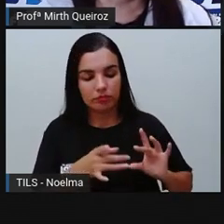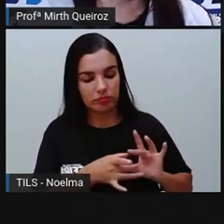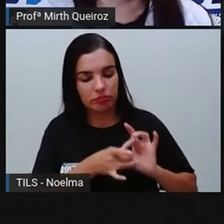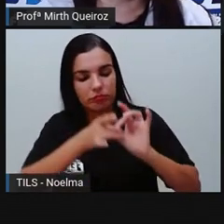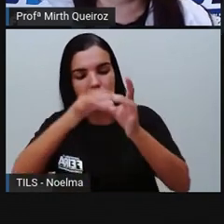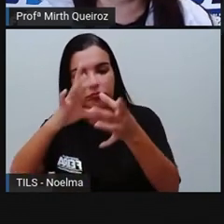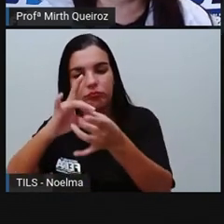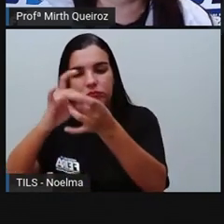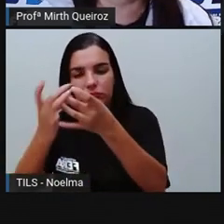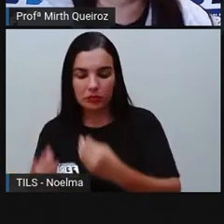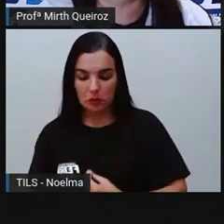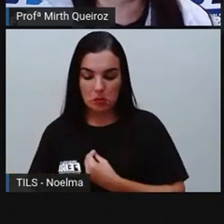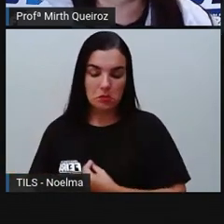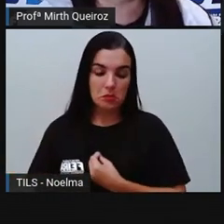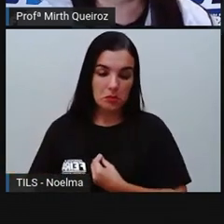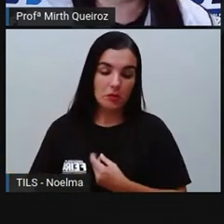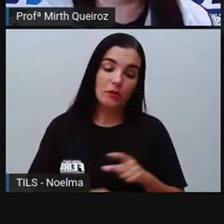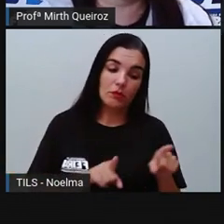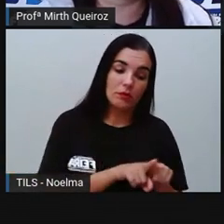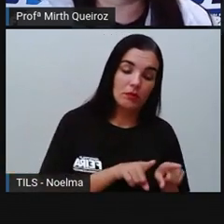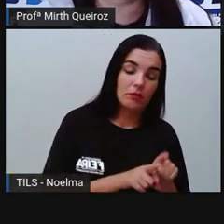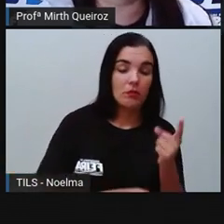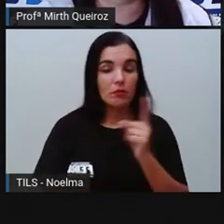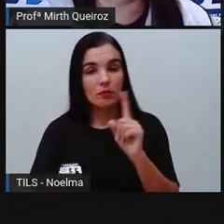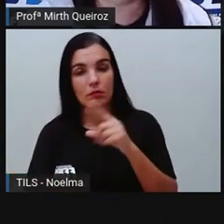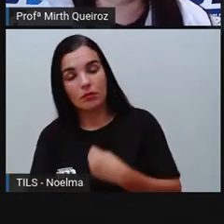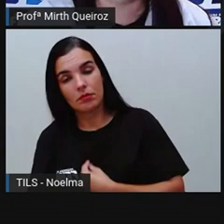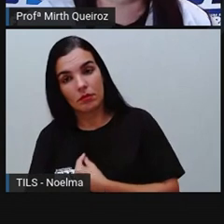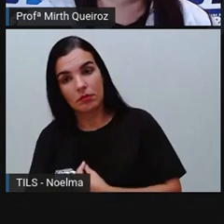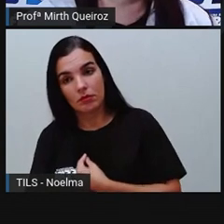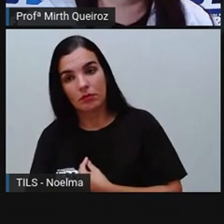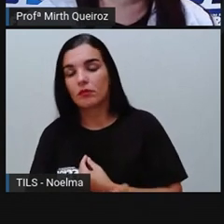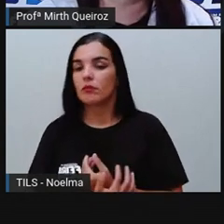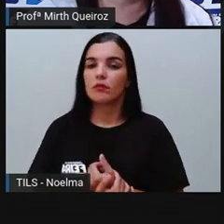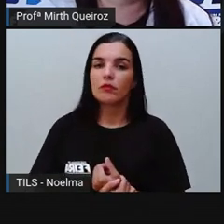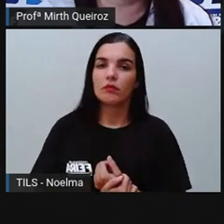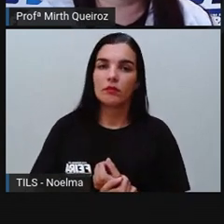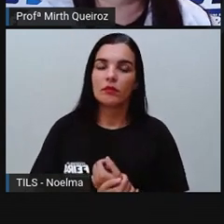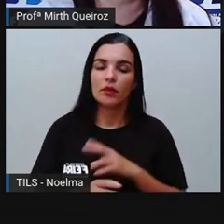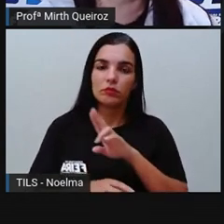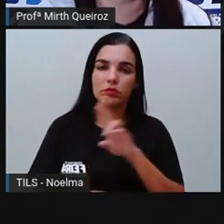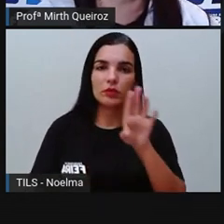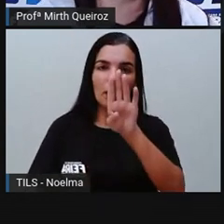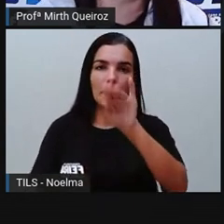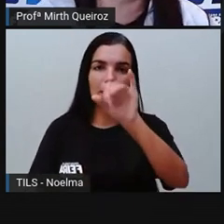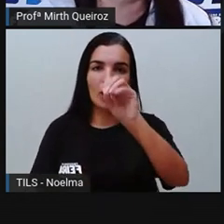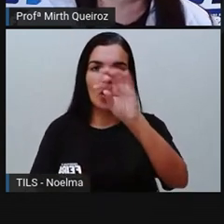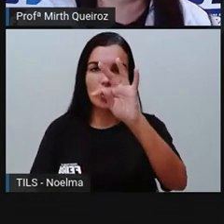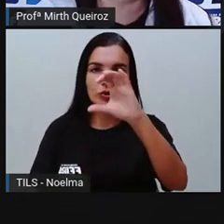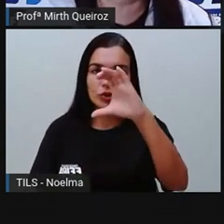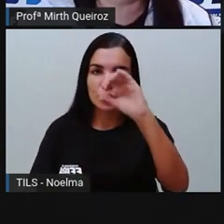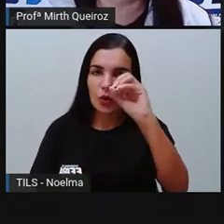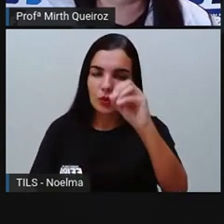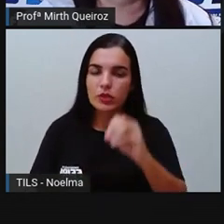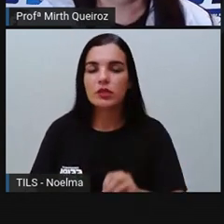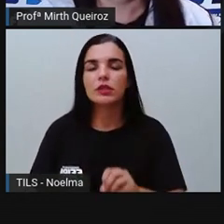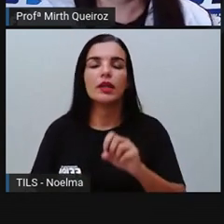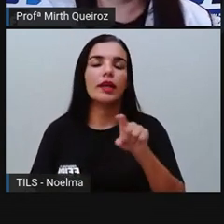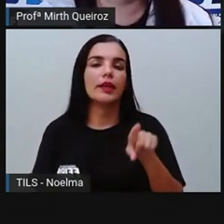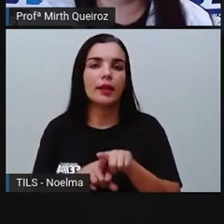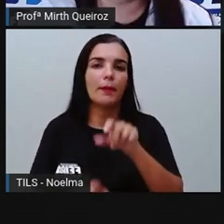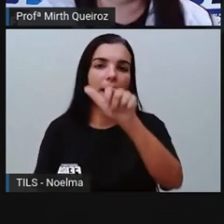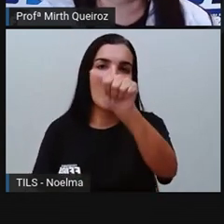vivos. Então, todos os ambientes em que há essa relação de seres bióticos e abióticos, que são seres vivos e não vivos,